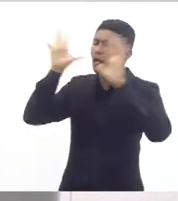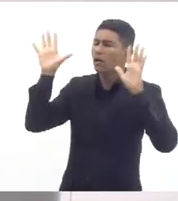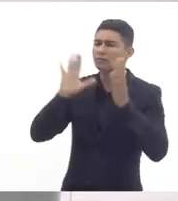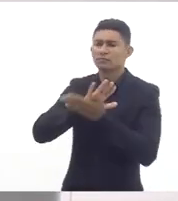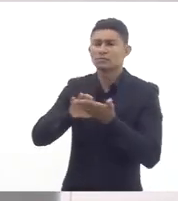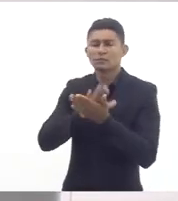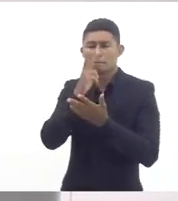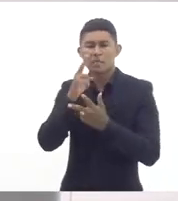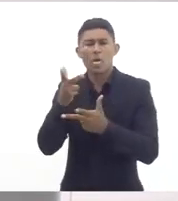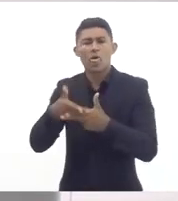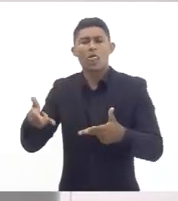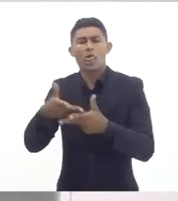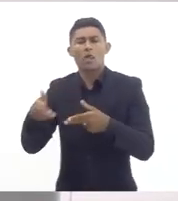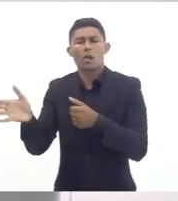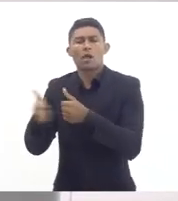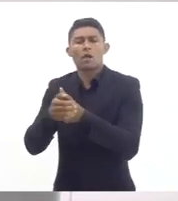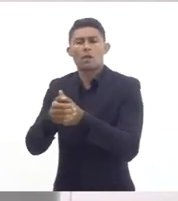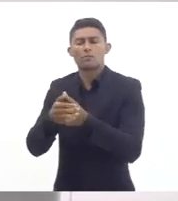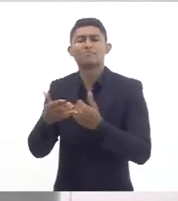dados de